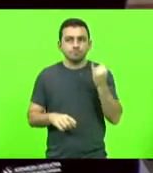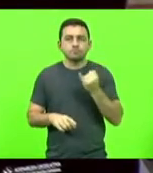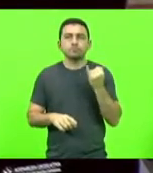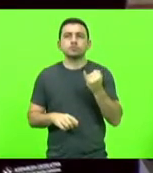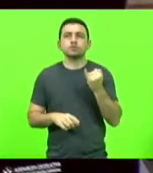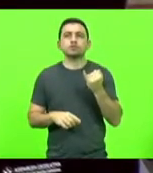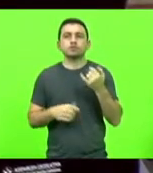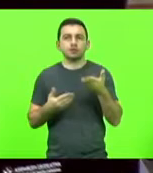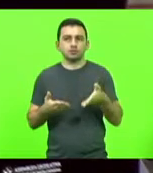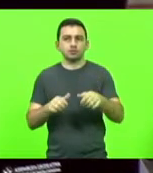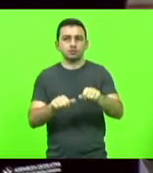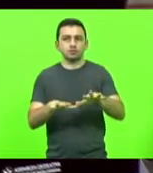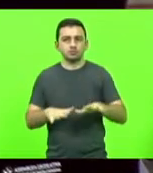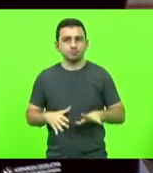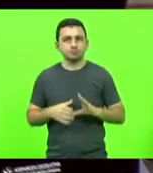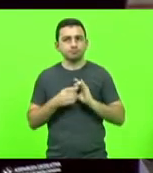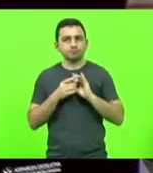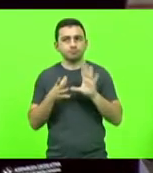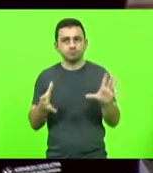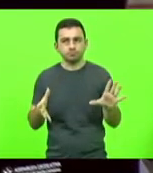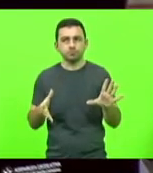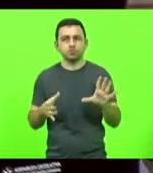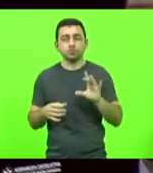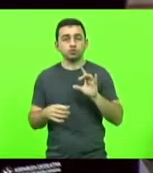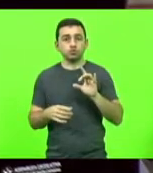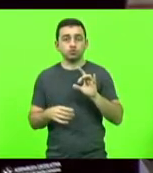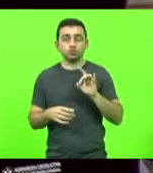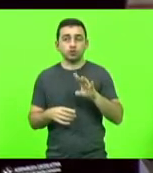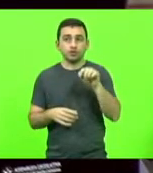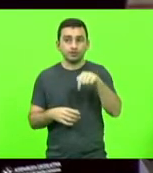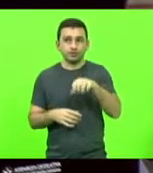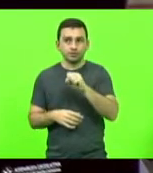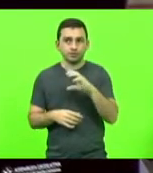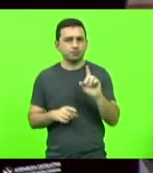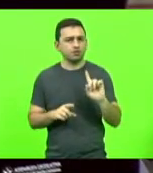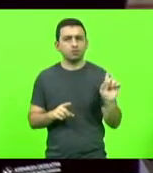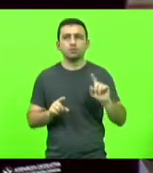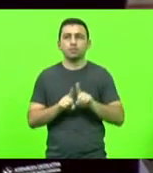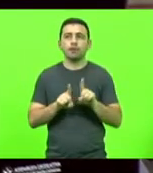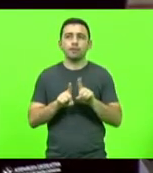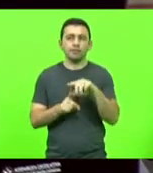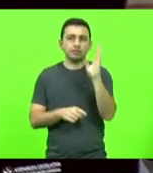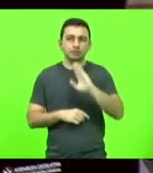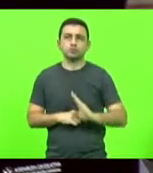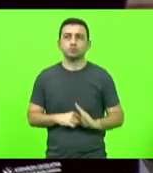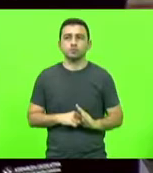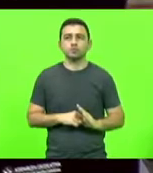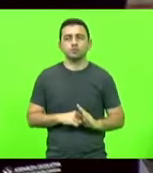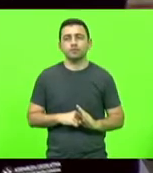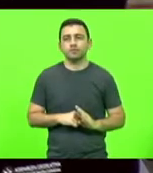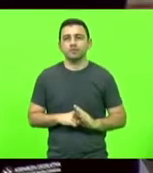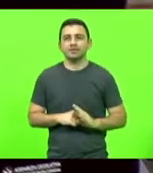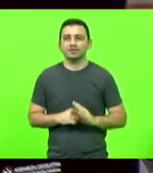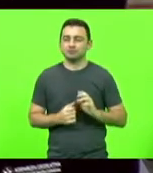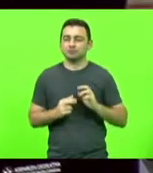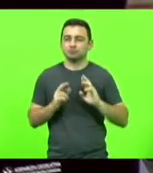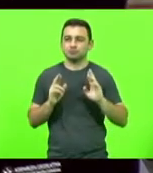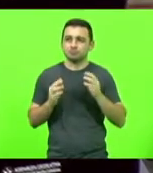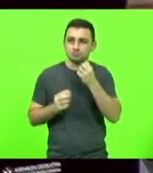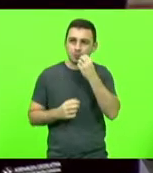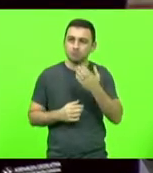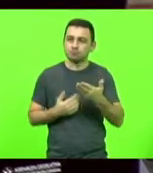para a democracia, não só de Santa Catarina do Brasil. Seja bem-vindo e sucesso nas suas atividades aqui.